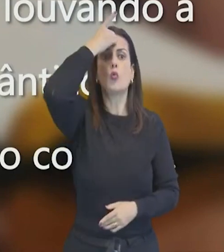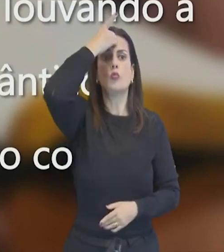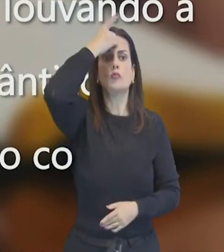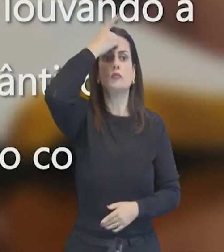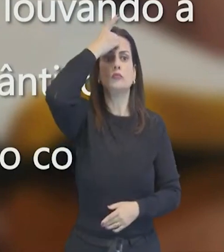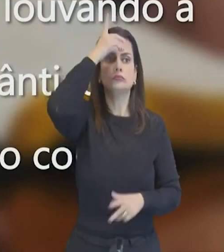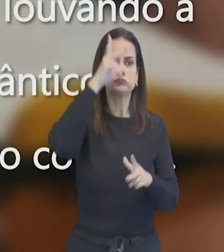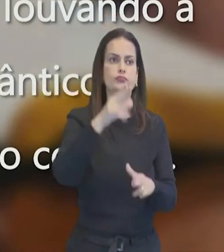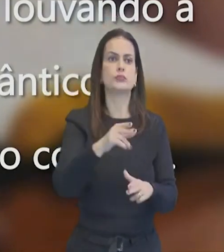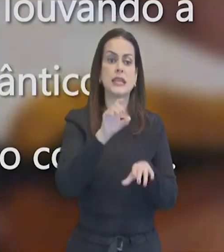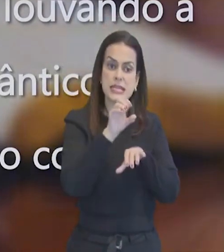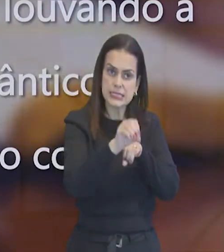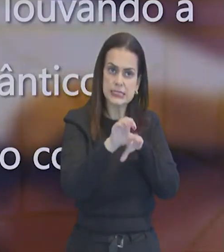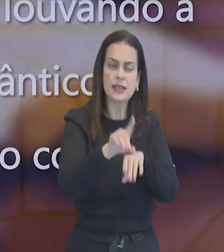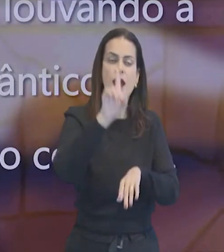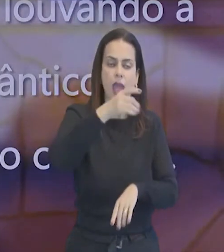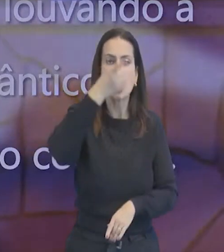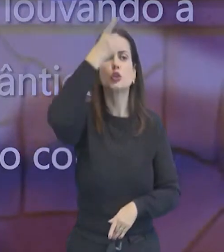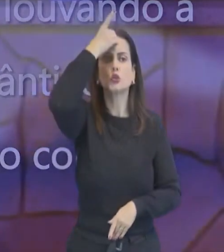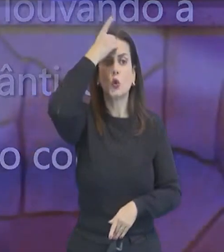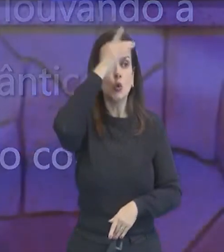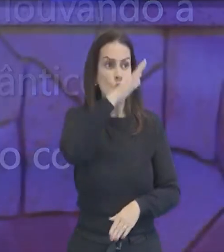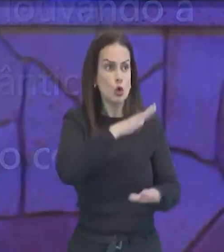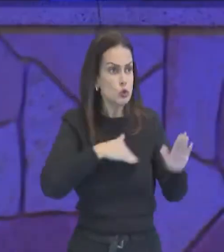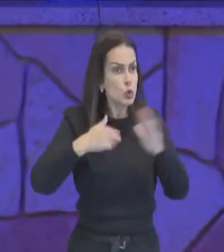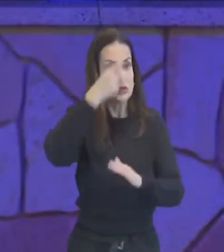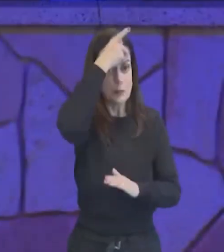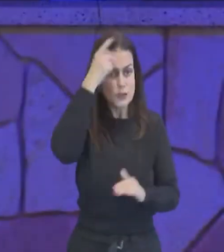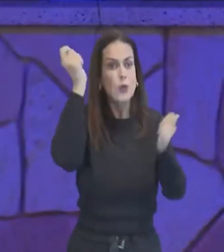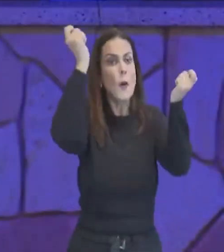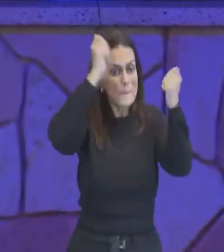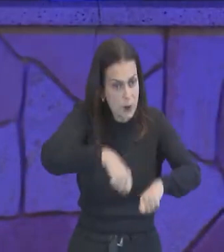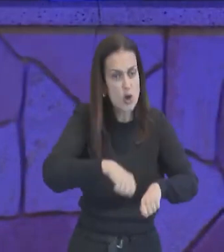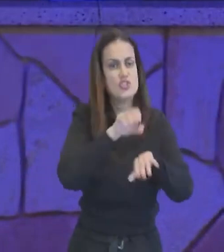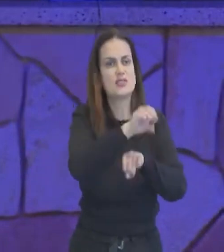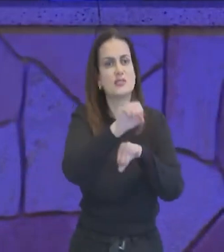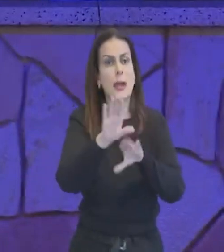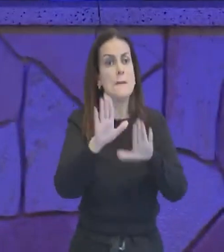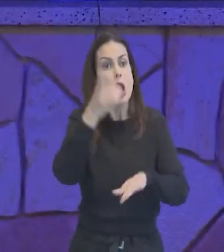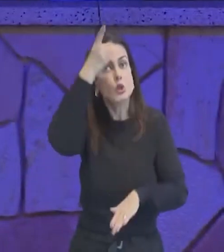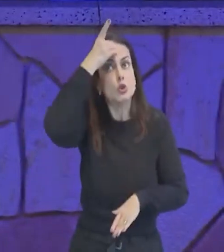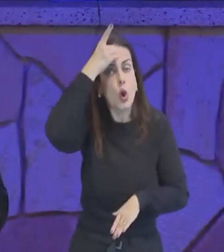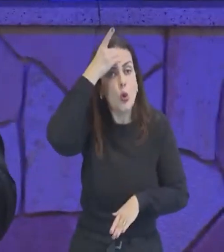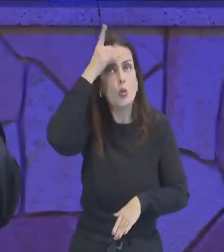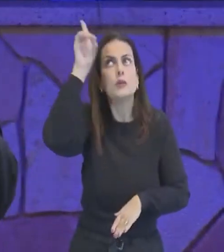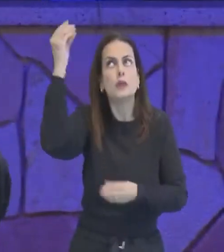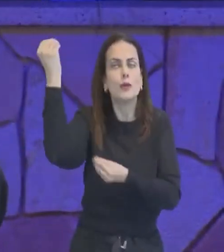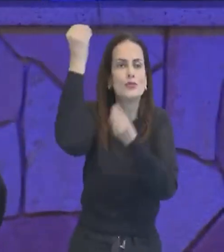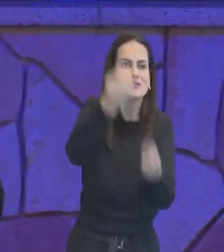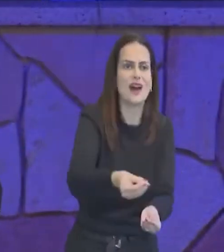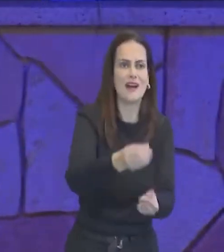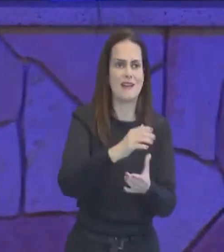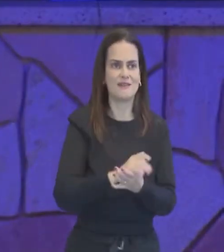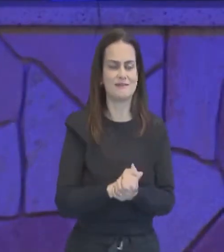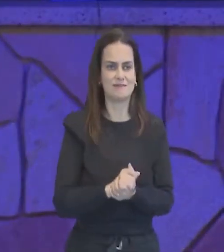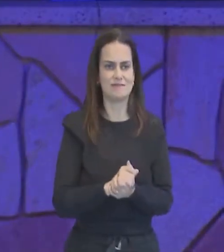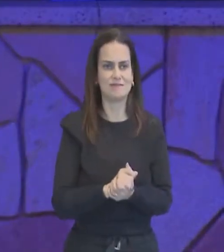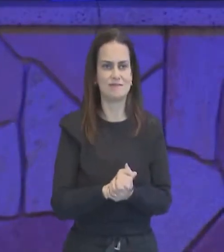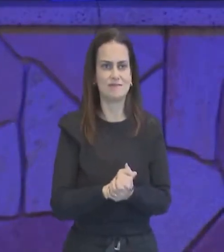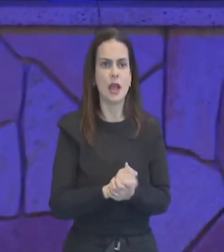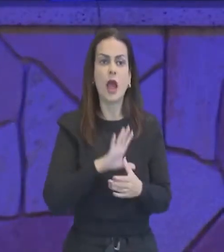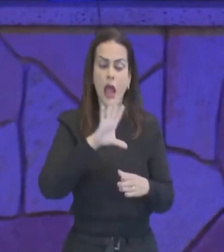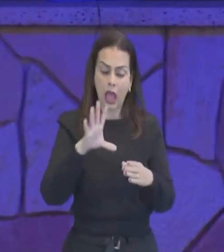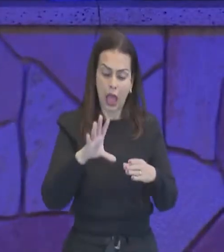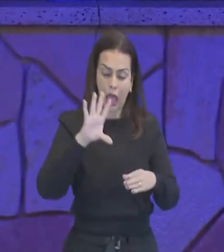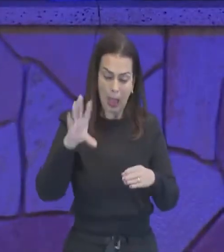ensinar, é um dom irmãos, todos podem ensinar, mas o dom do ensino, ele é bem especificado, Bíblia, juntamente com outros, e nós